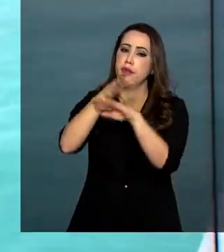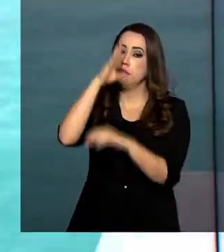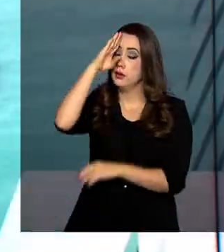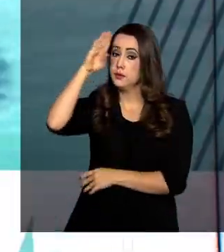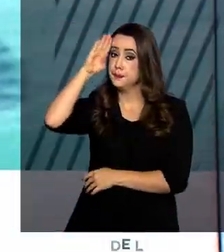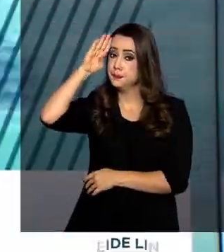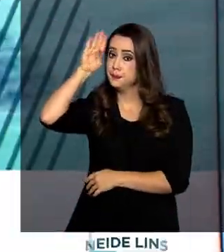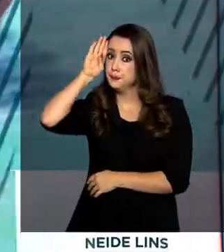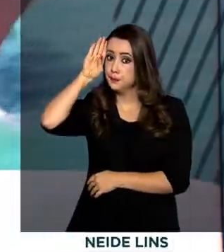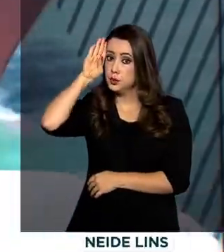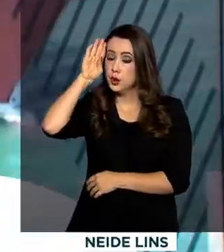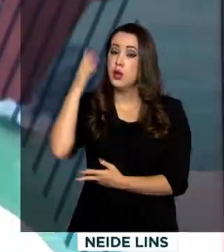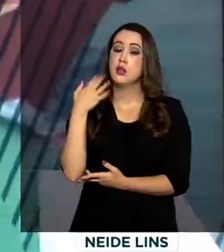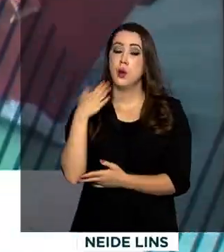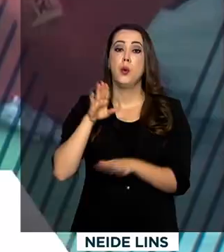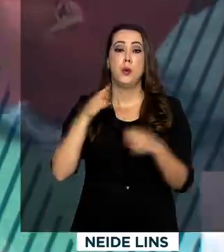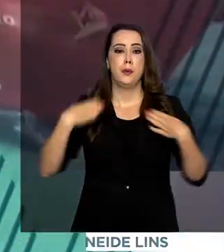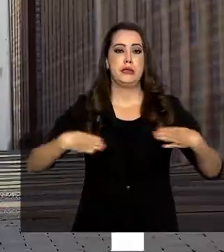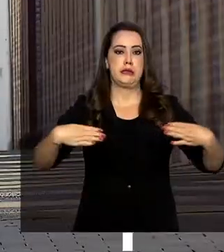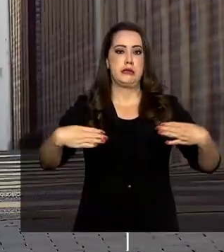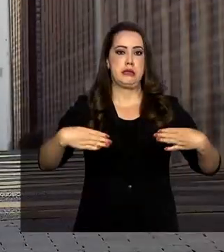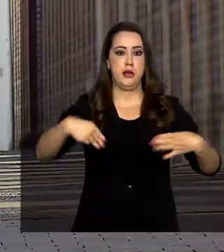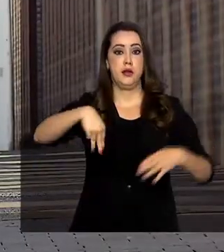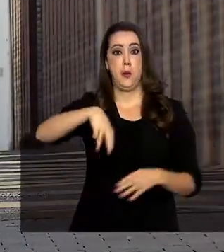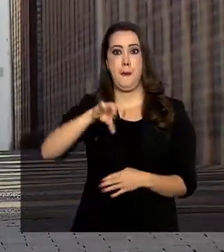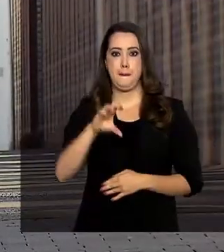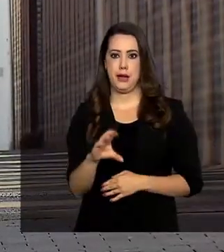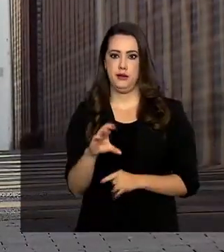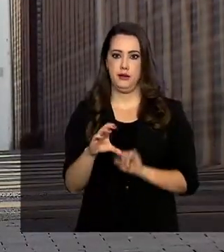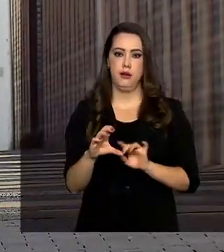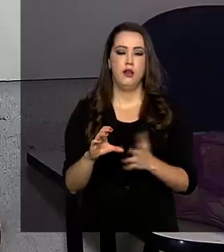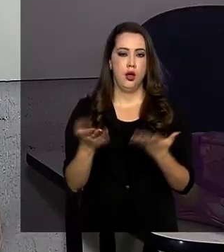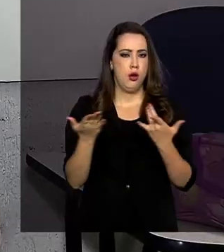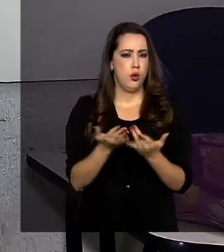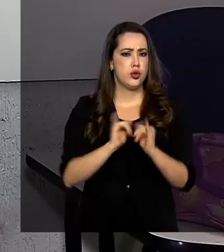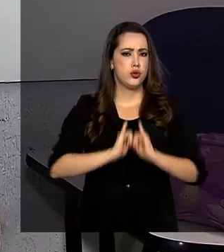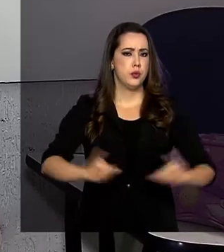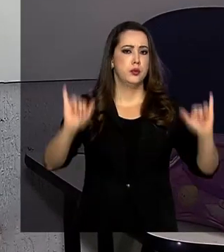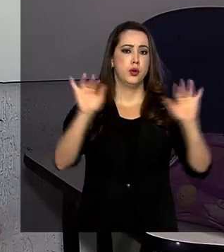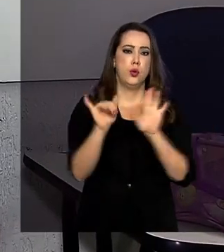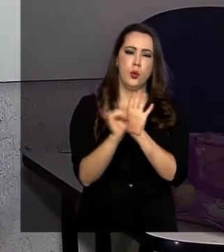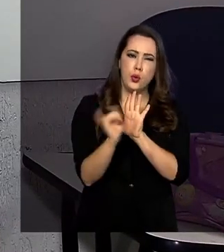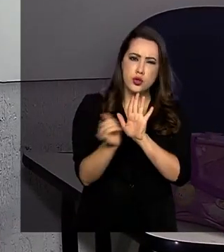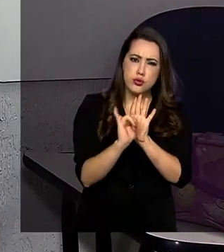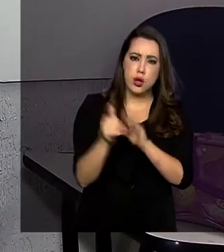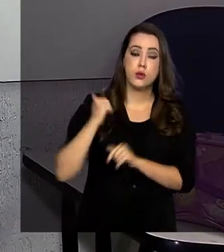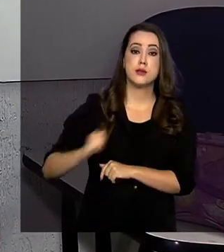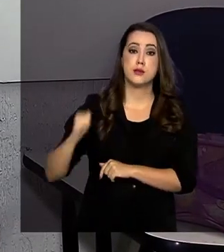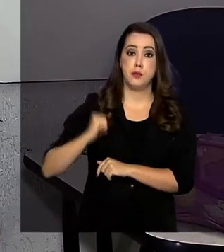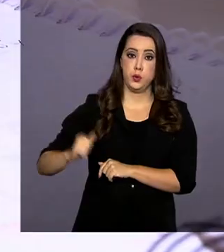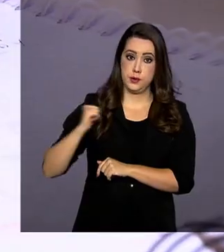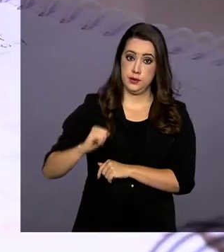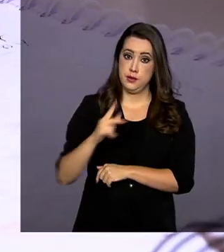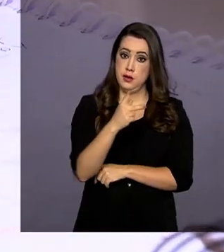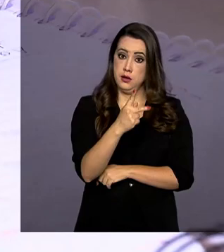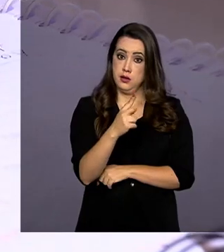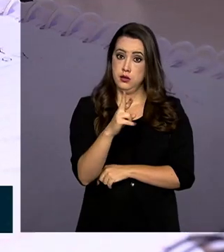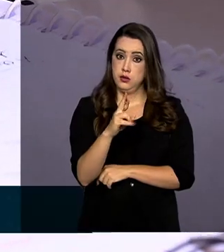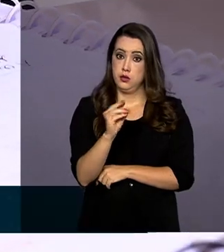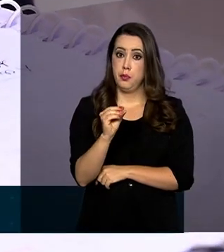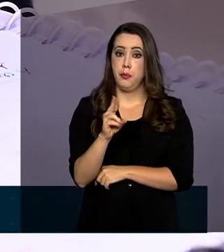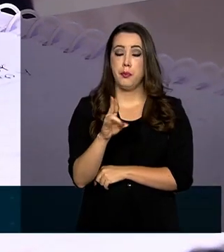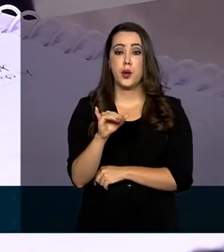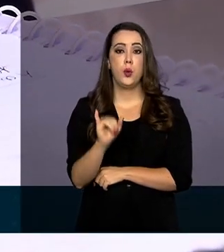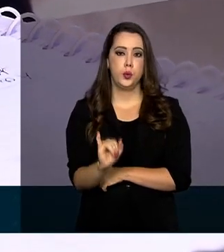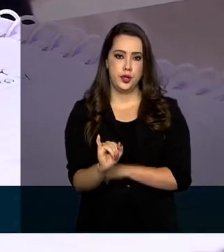ensino superior. O Ministério da Educação publicou hoje edital com as bolsas remanescentes do programa Universidade para Todos, o